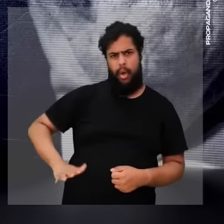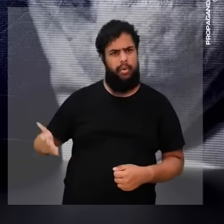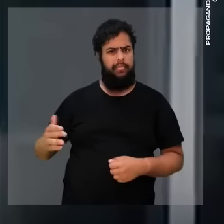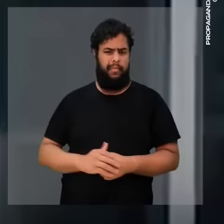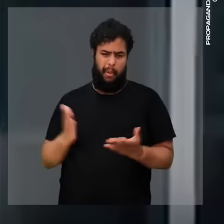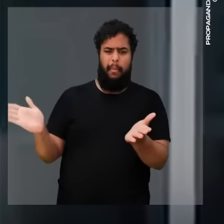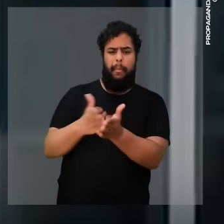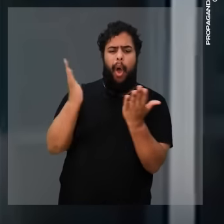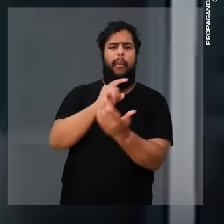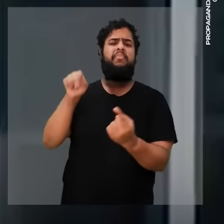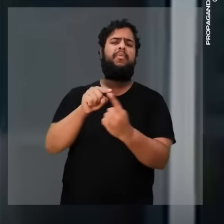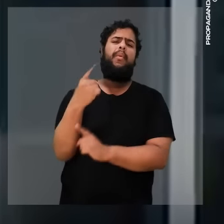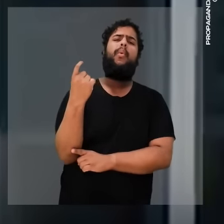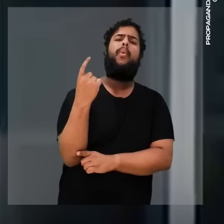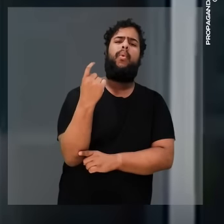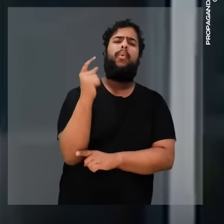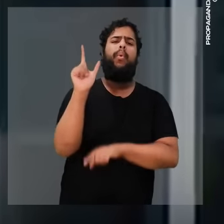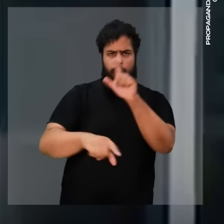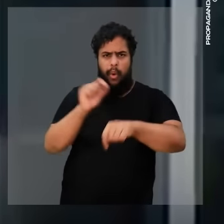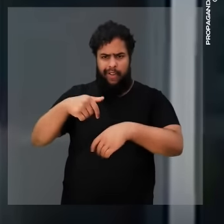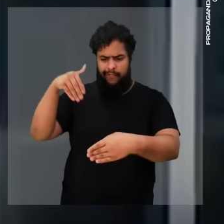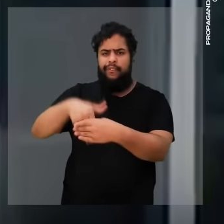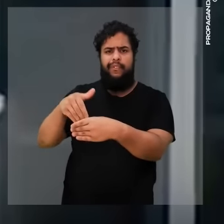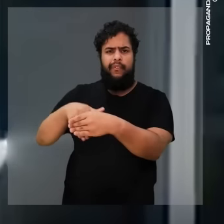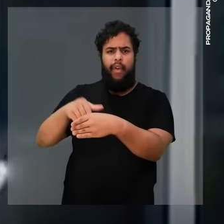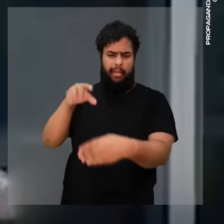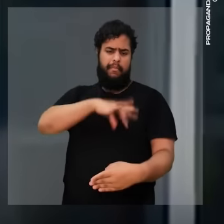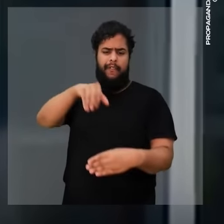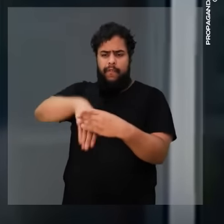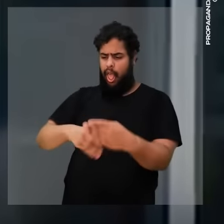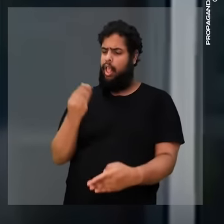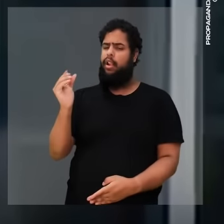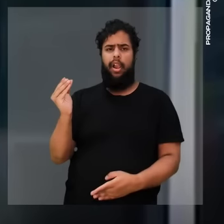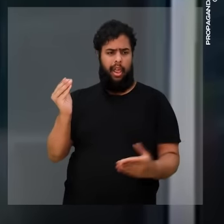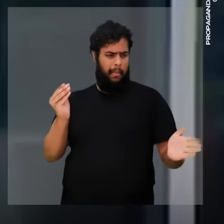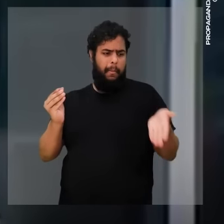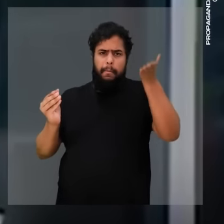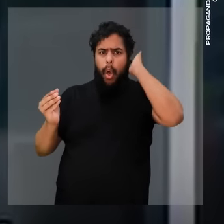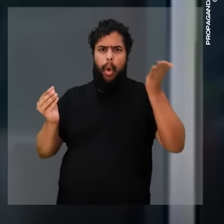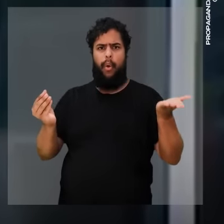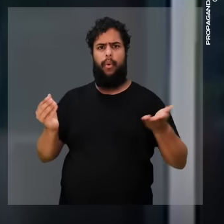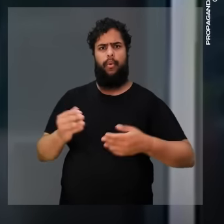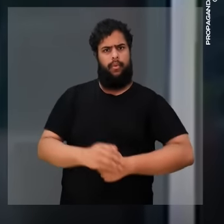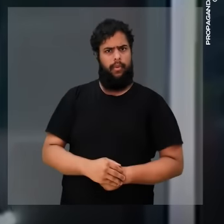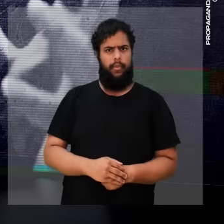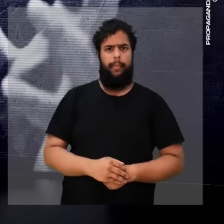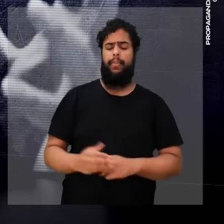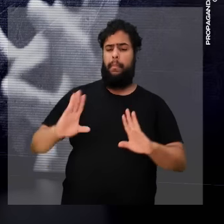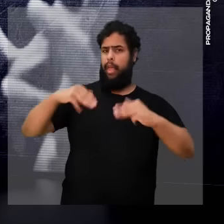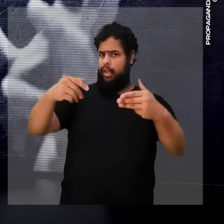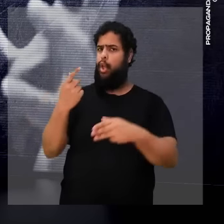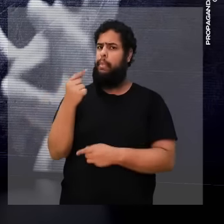cruel. Só tem um monte de idade do pobre no nosso país aqui. Votar de deletor na mão e com diploma de burro no bolso.